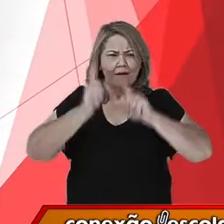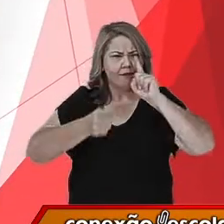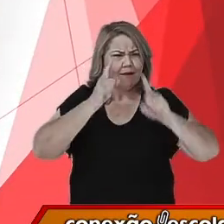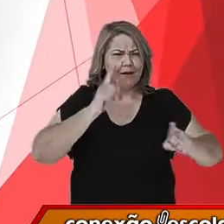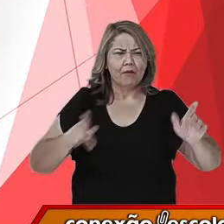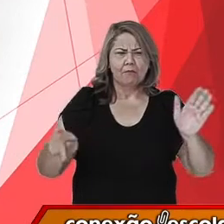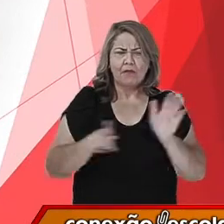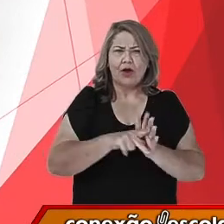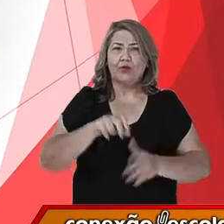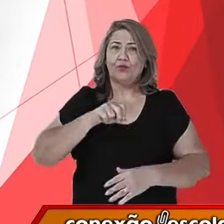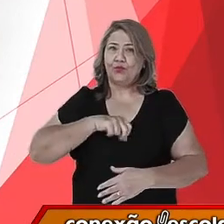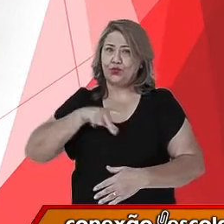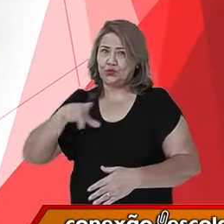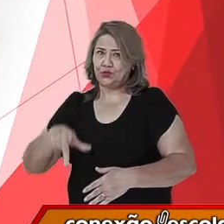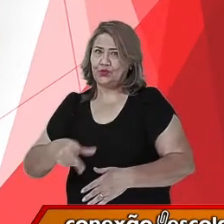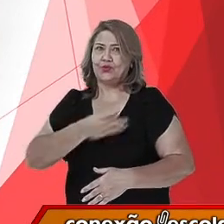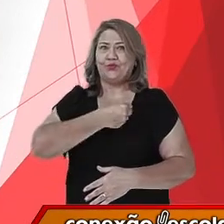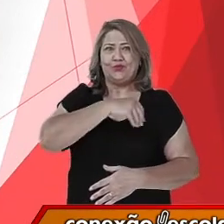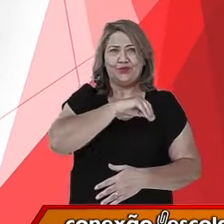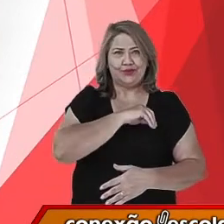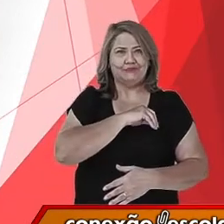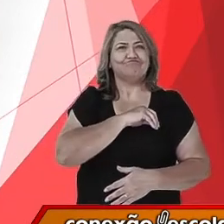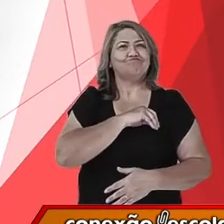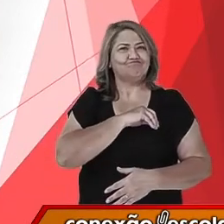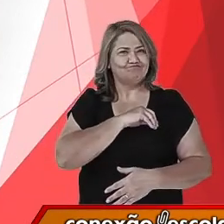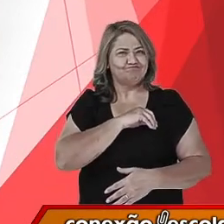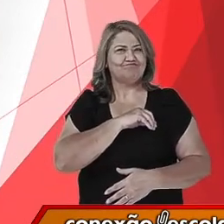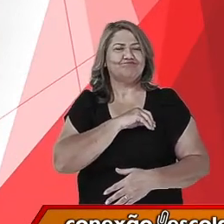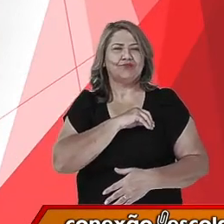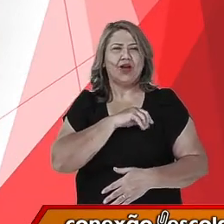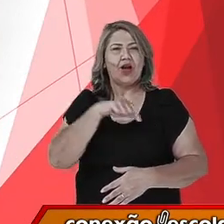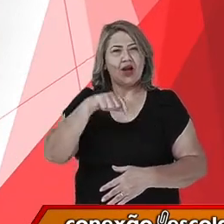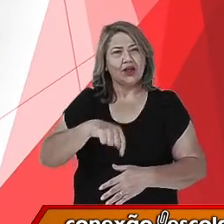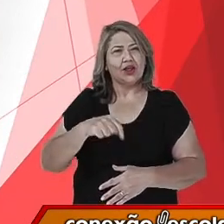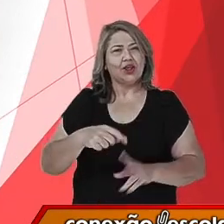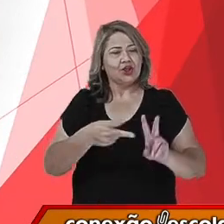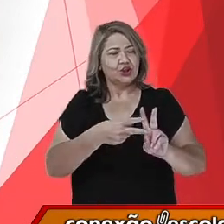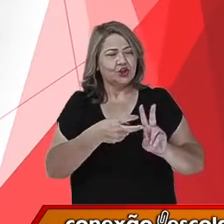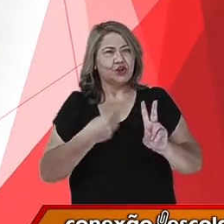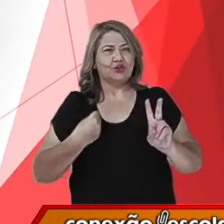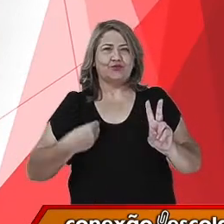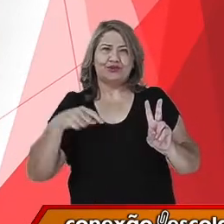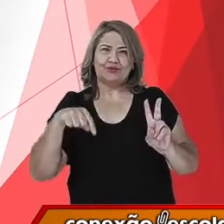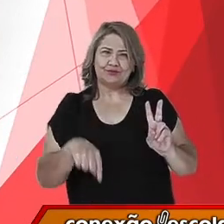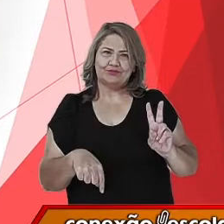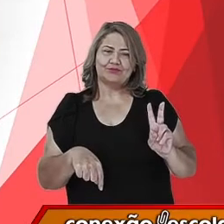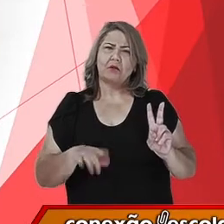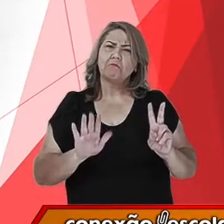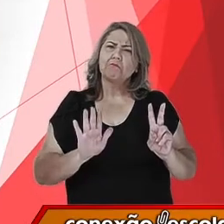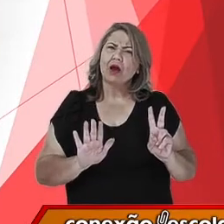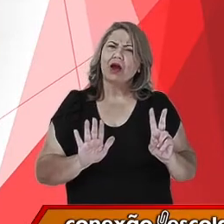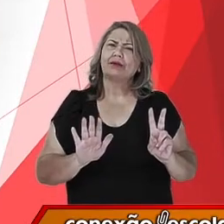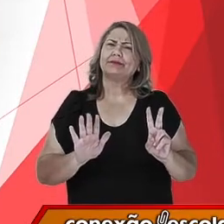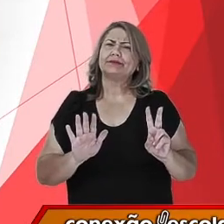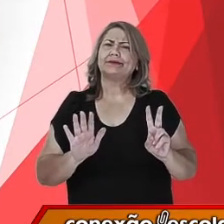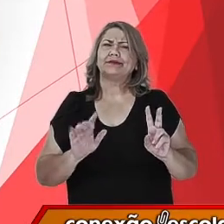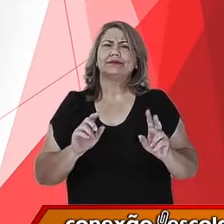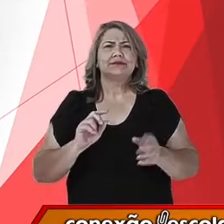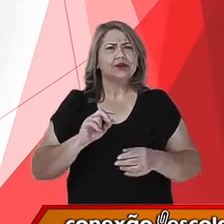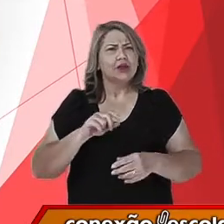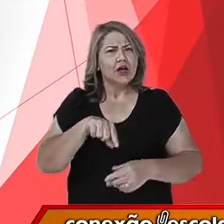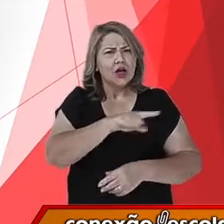dos portugueses e dos espanhóis para com os ameríndios indígenas que aqui viviam, mas que eles ofereceram